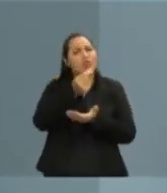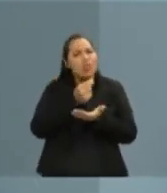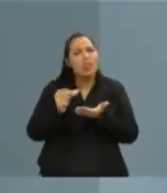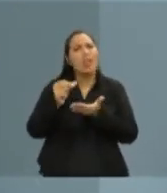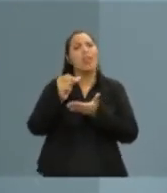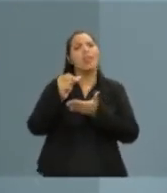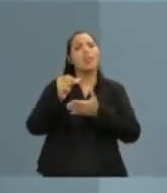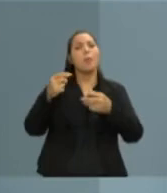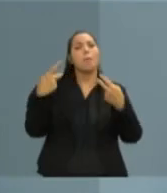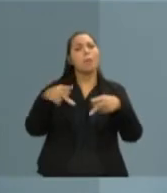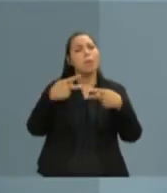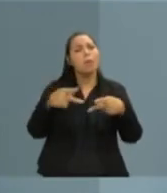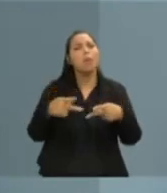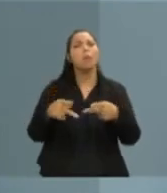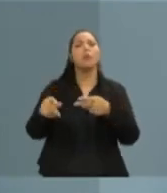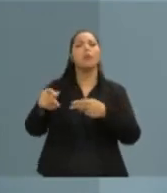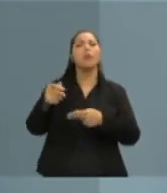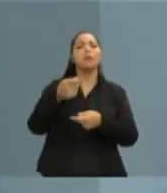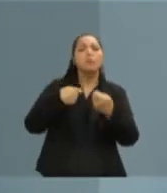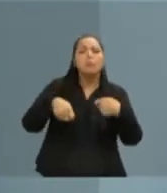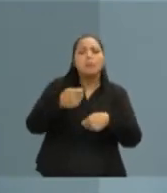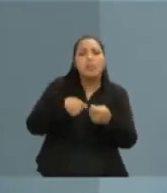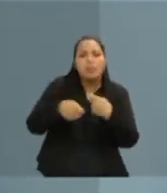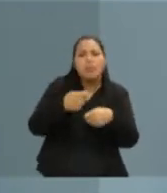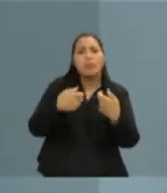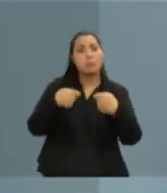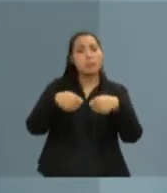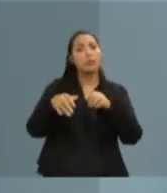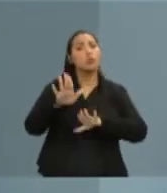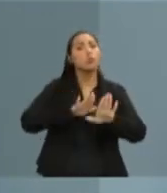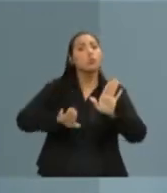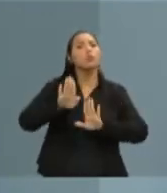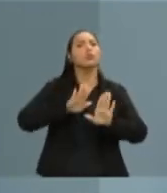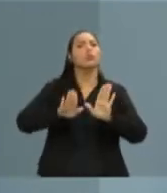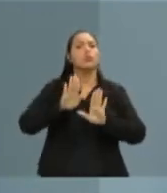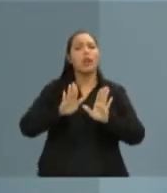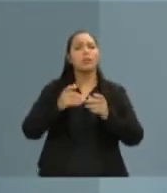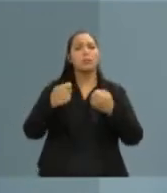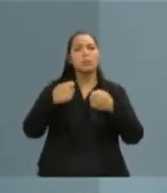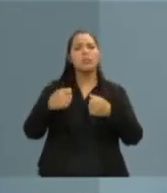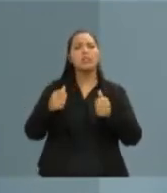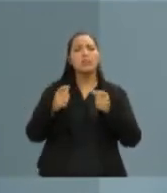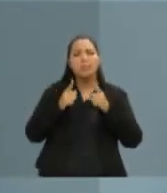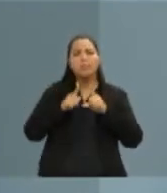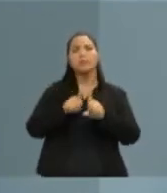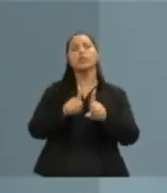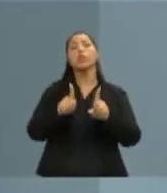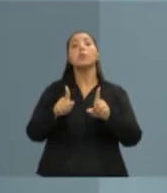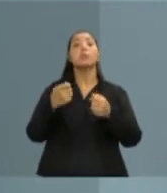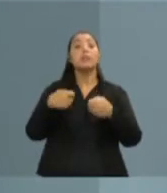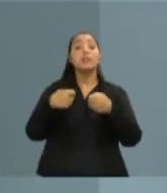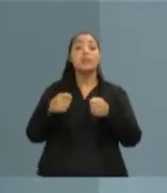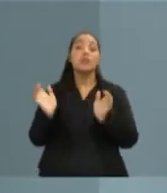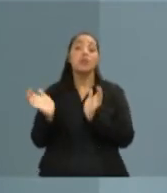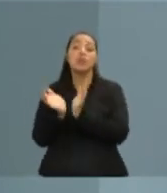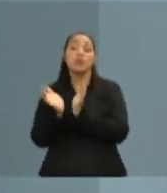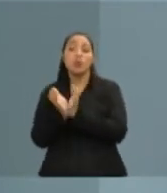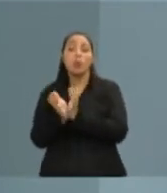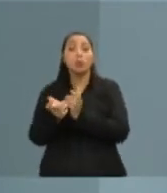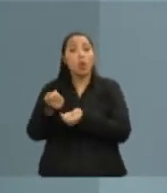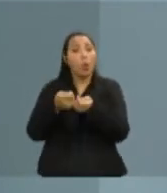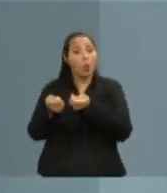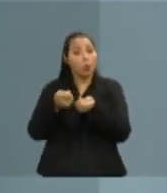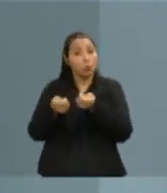sagrado, que precisa ser melhor cuidado pelas pessoas. Nós temos que aparelhar, temos que ter uma controladoria geral do município forte, uma